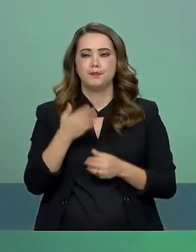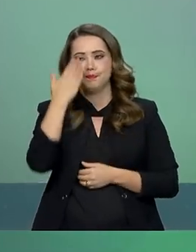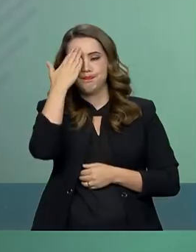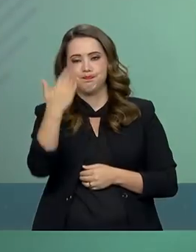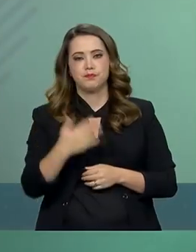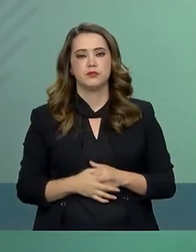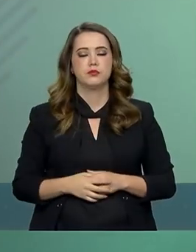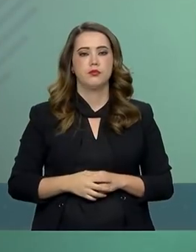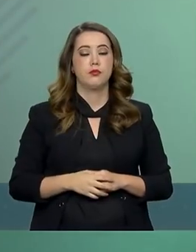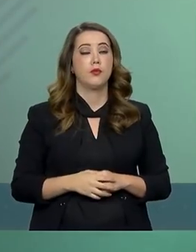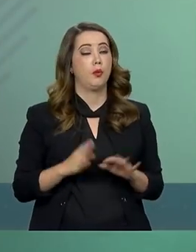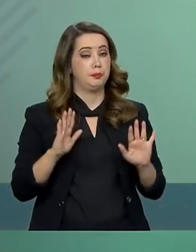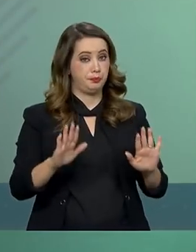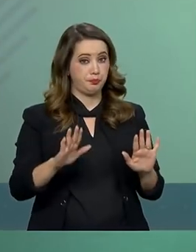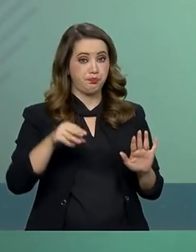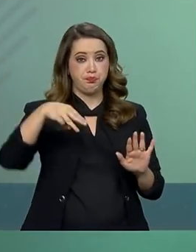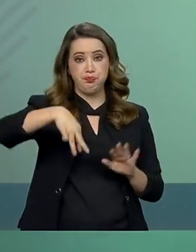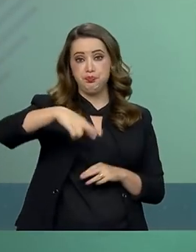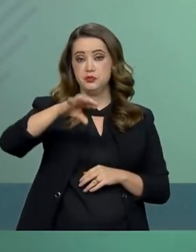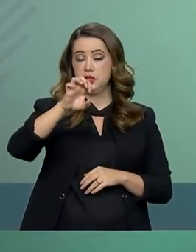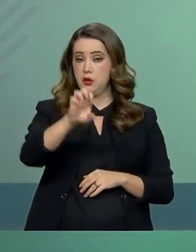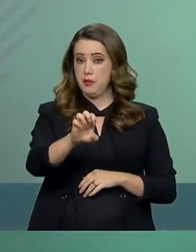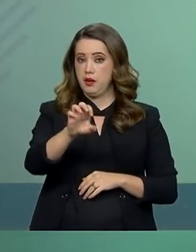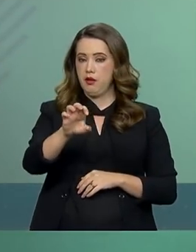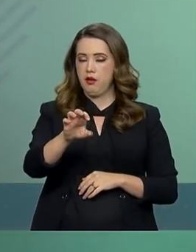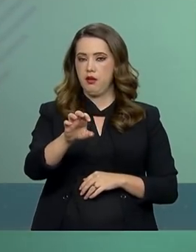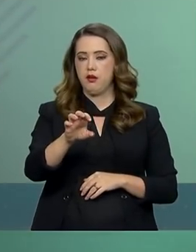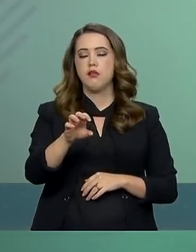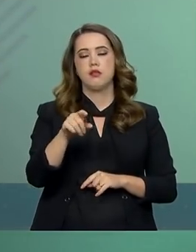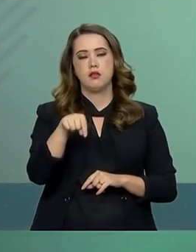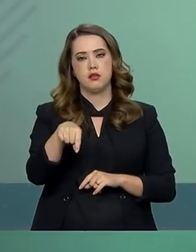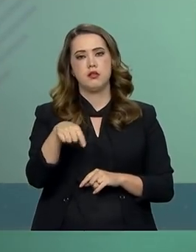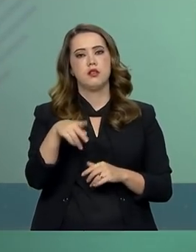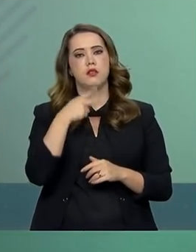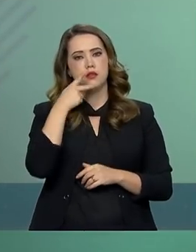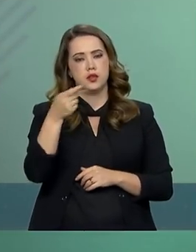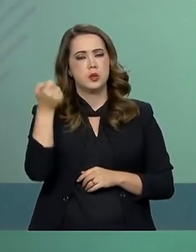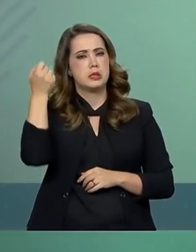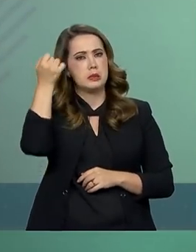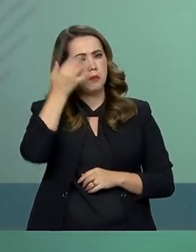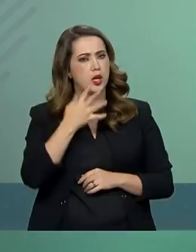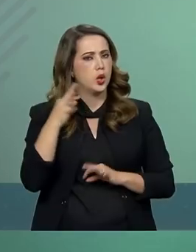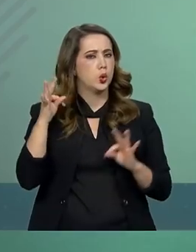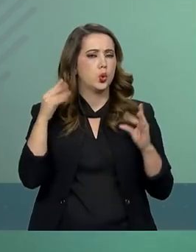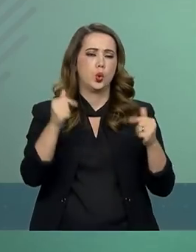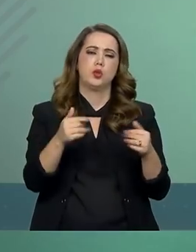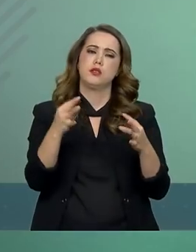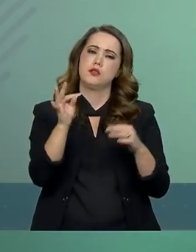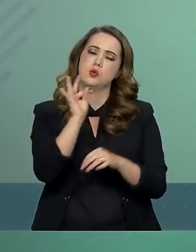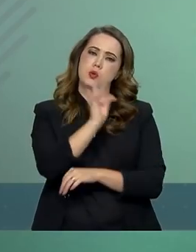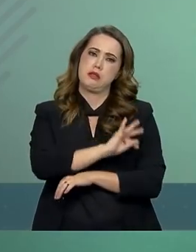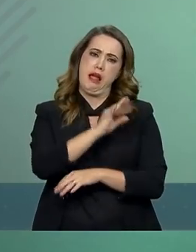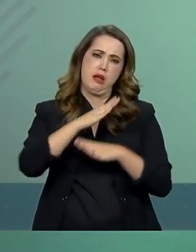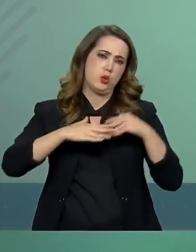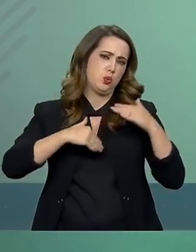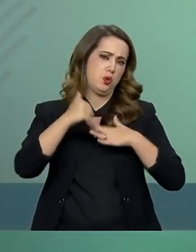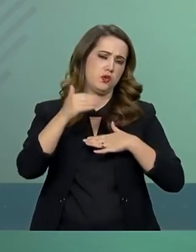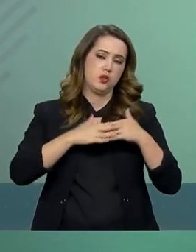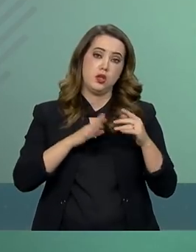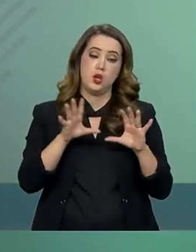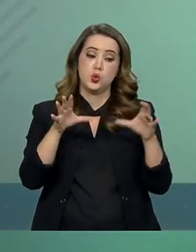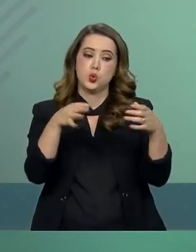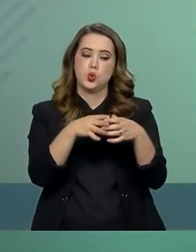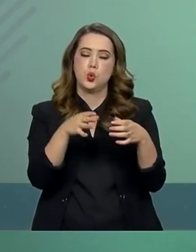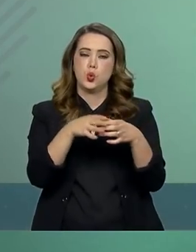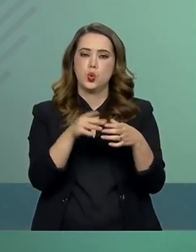Ministério das Relações Exteriores se disponibilizou a esclarecer aspectos técnicos do relacionamento diplomático